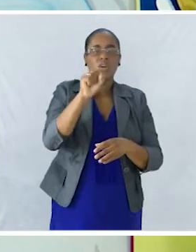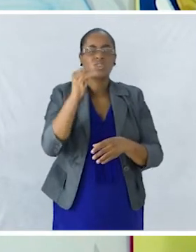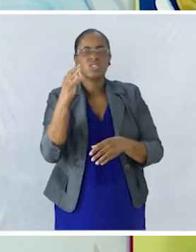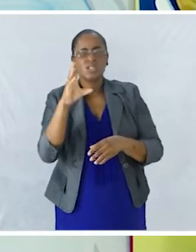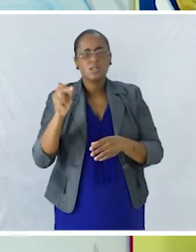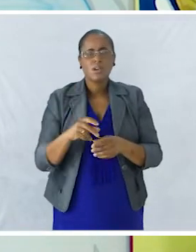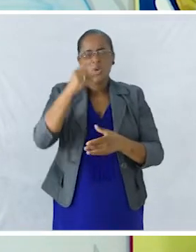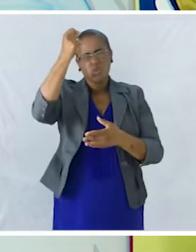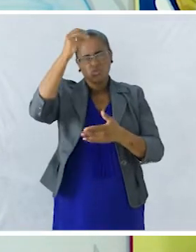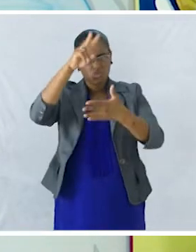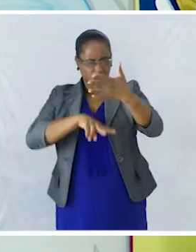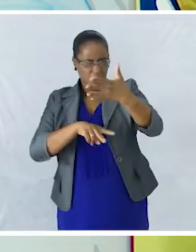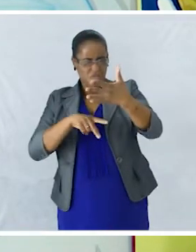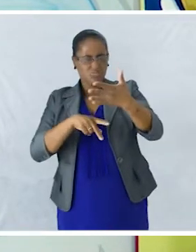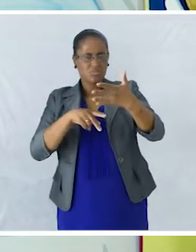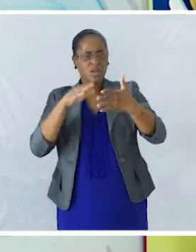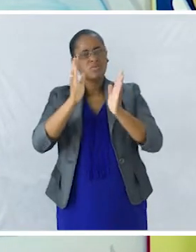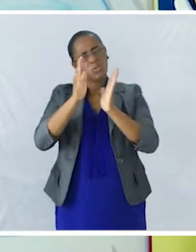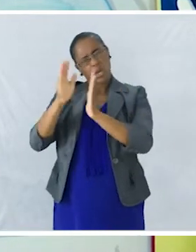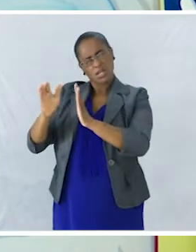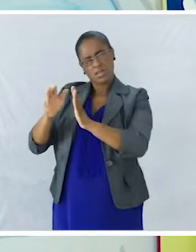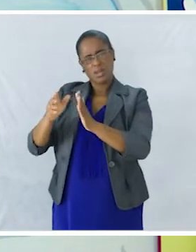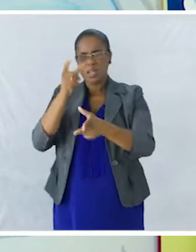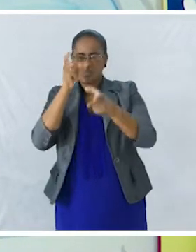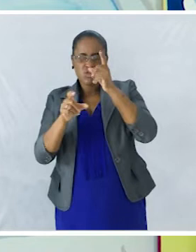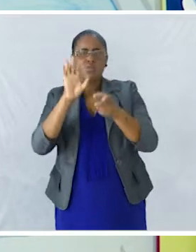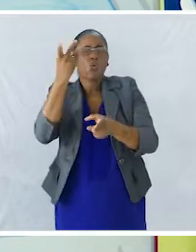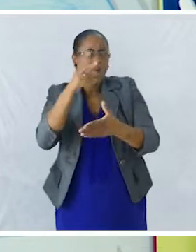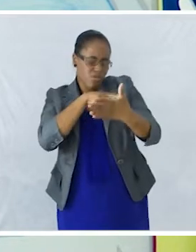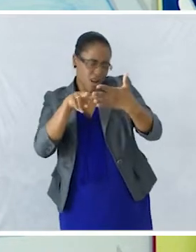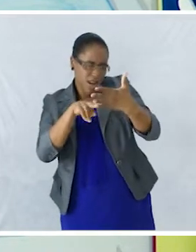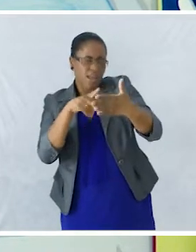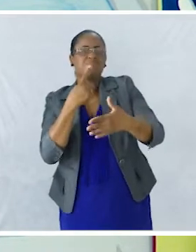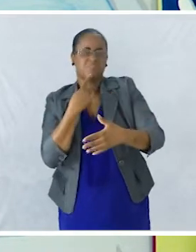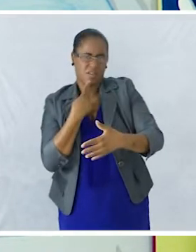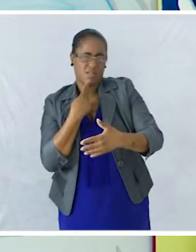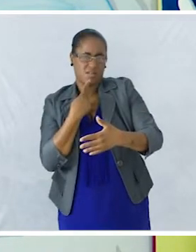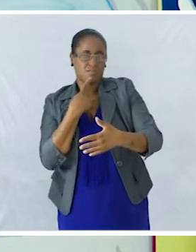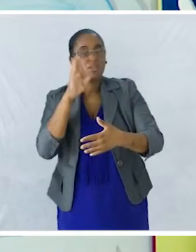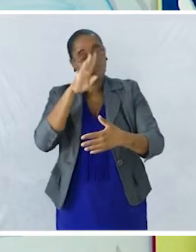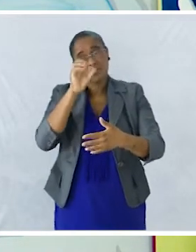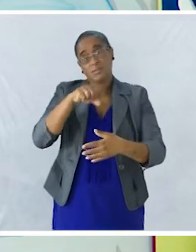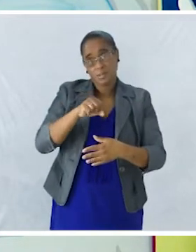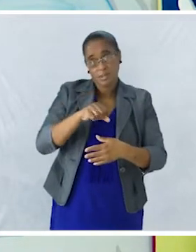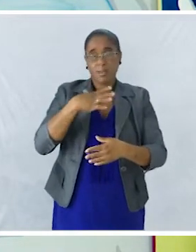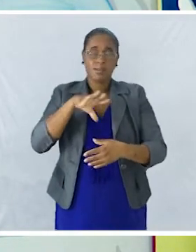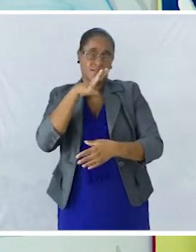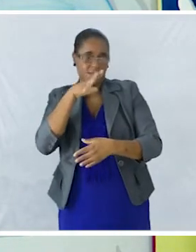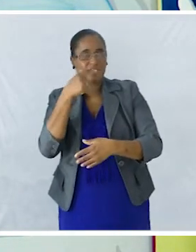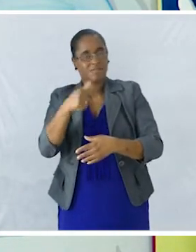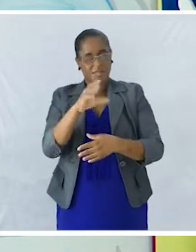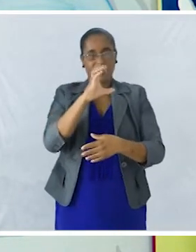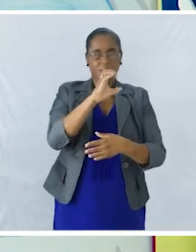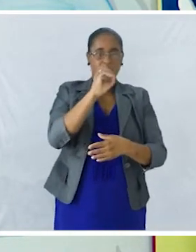Tem uma sequência lógica As pessoas quando leem Conseguem perceber Então Se sim Quer dizer Que então Mantenha a